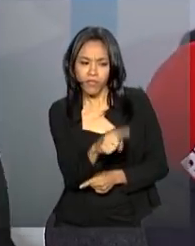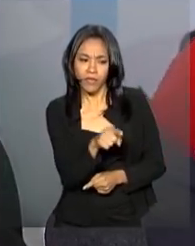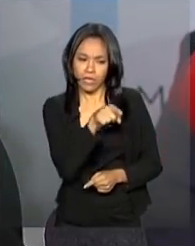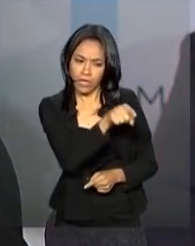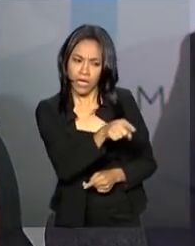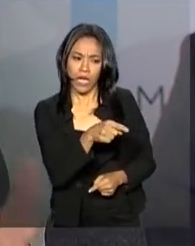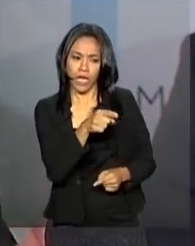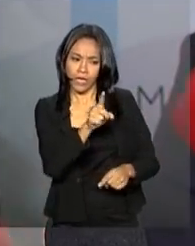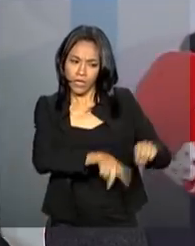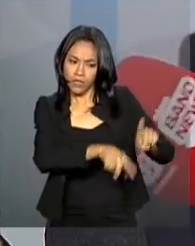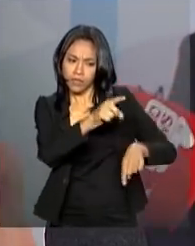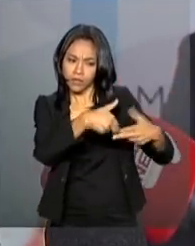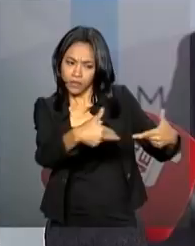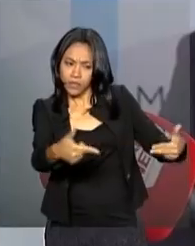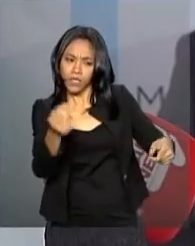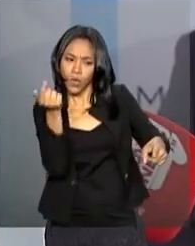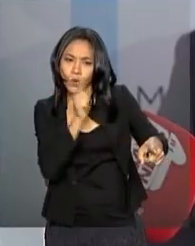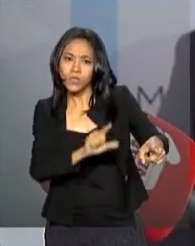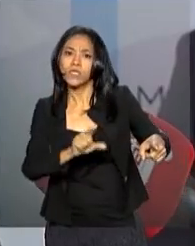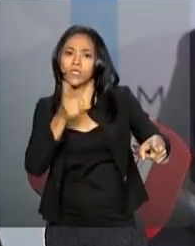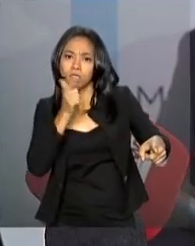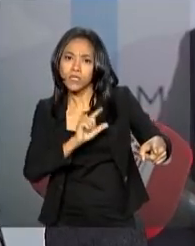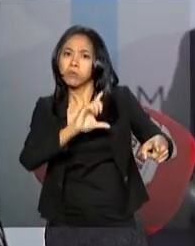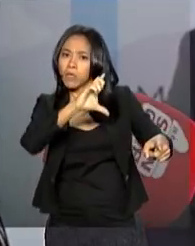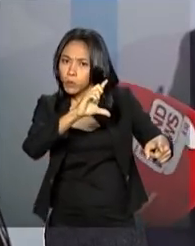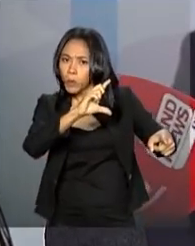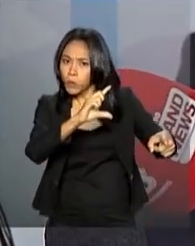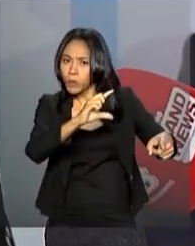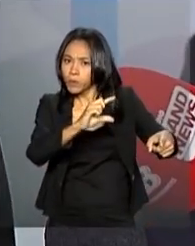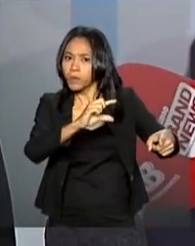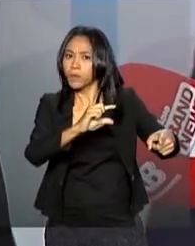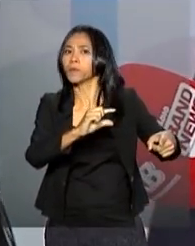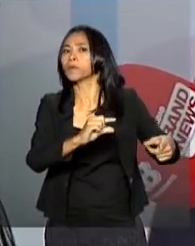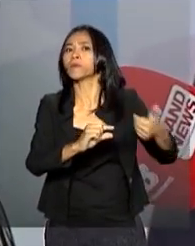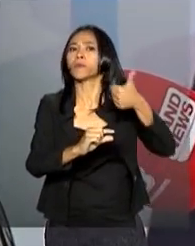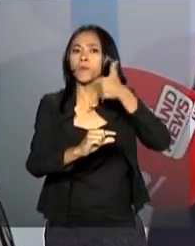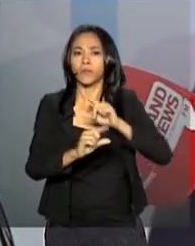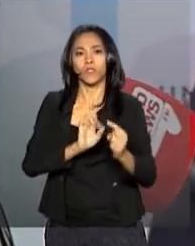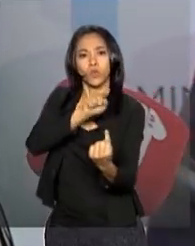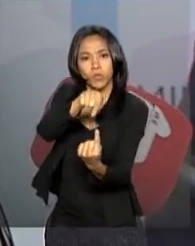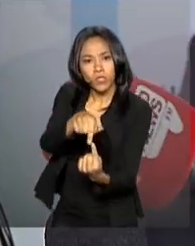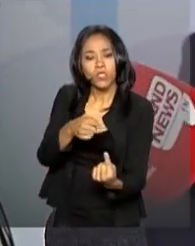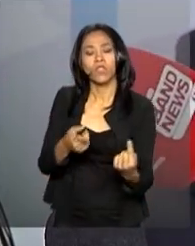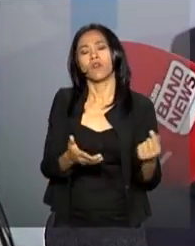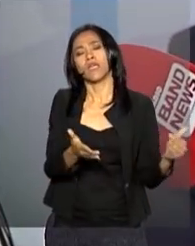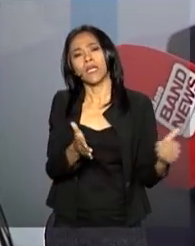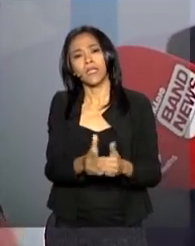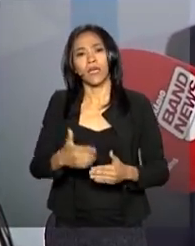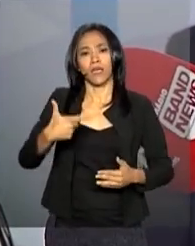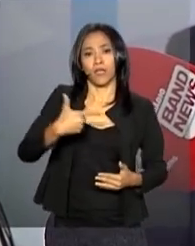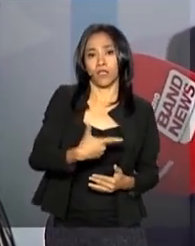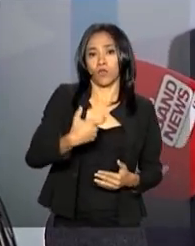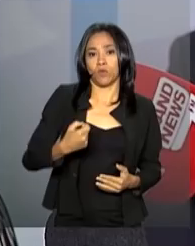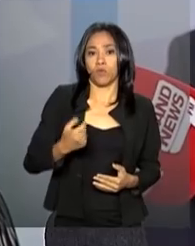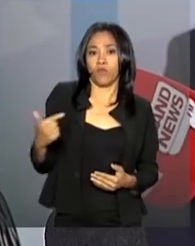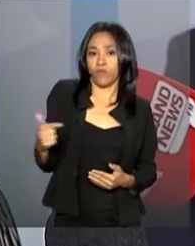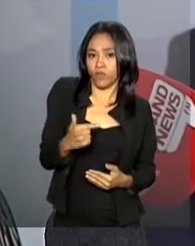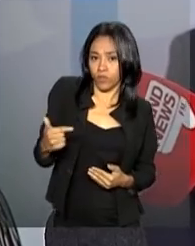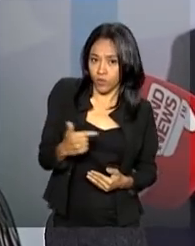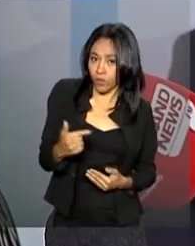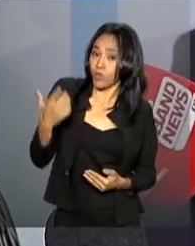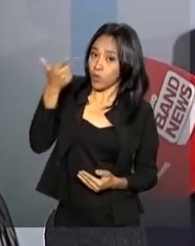estão alcançando as metas estabelecidas e, no ano de 2022, teremos um segundo